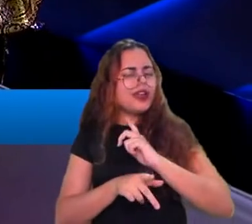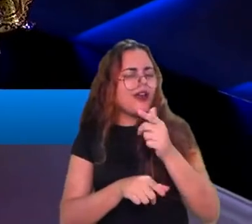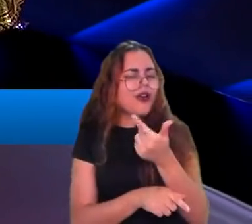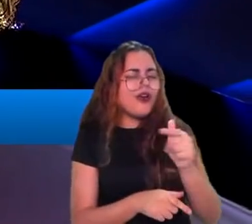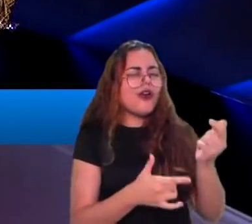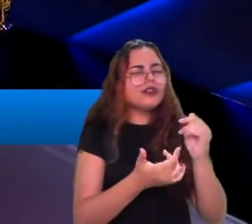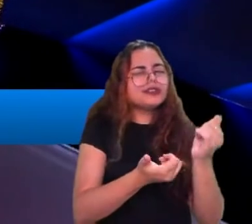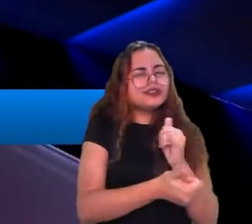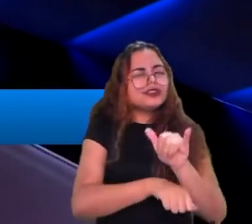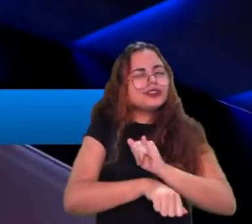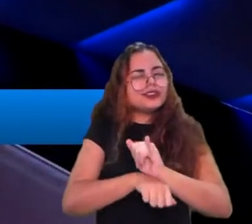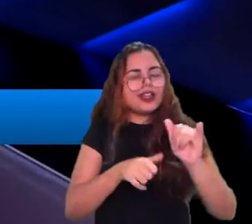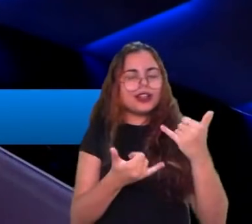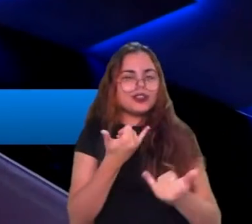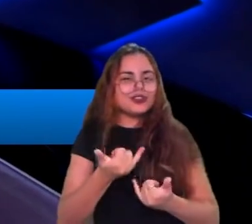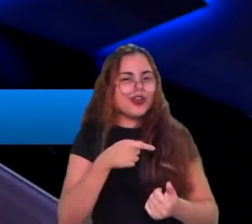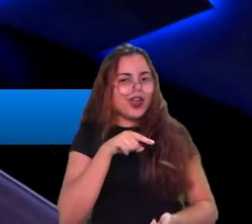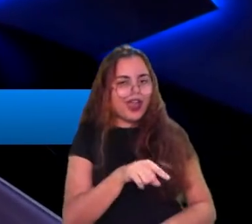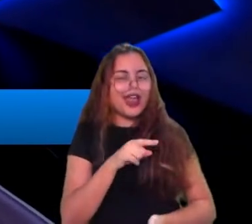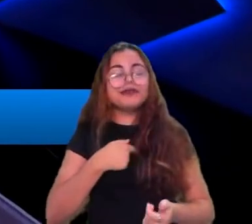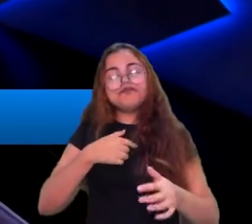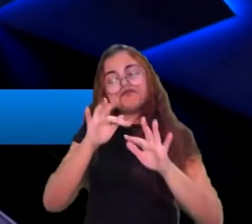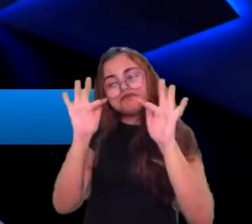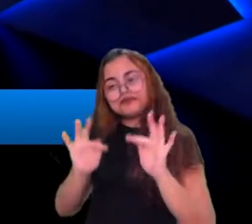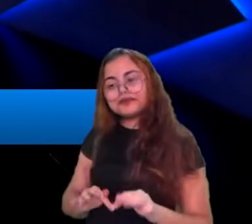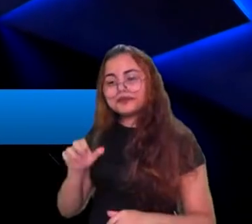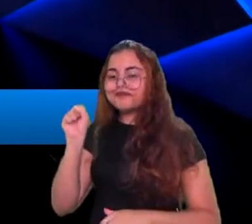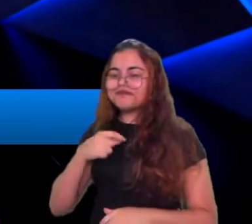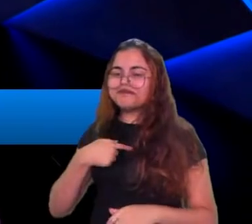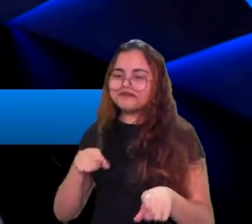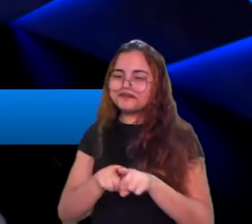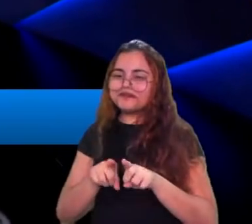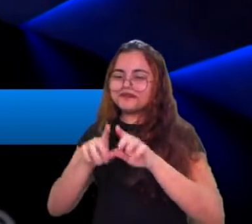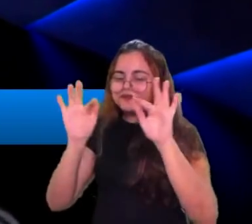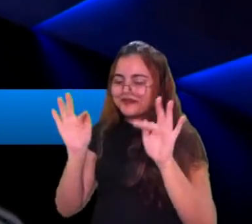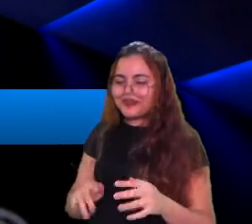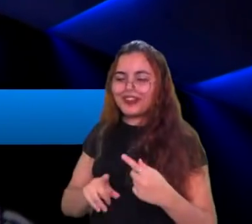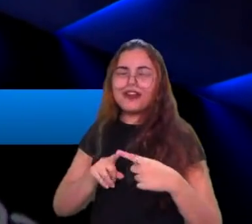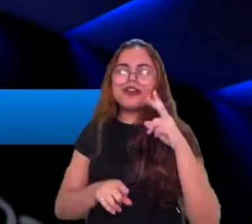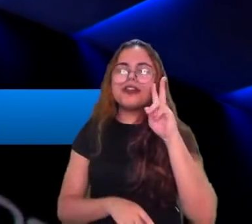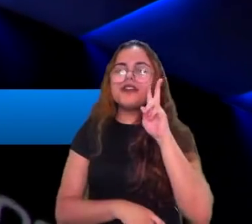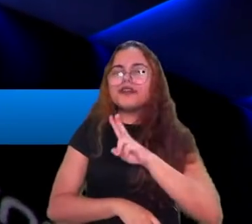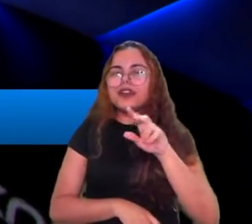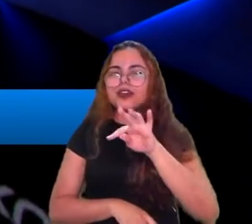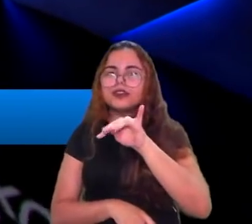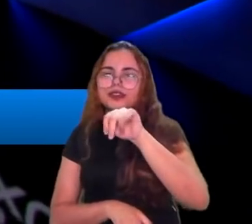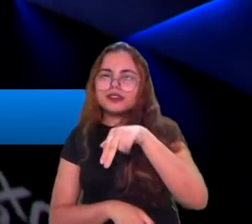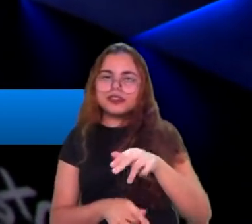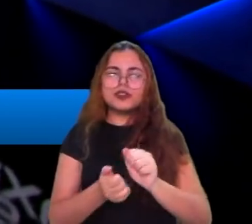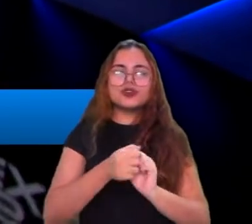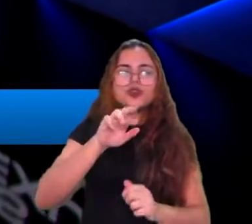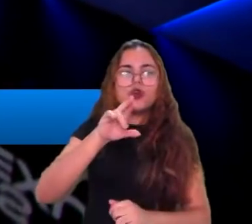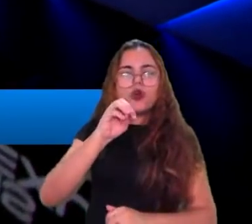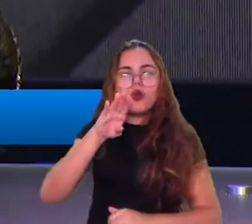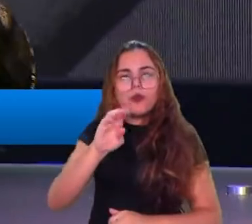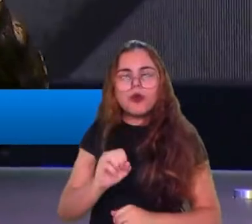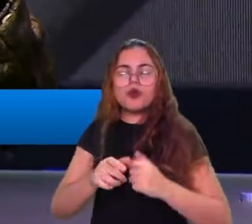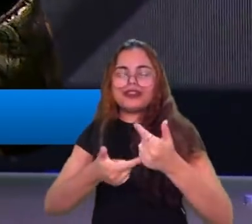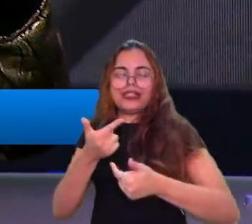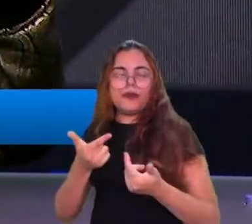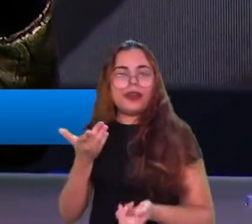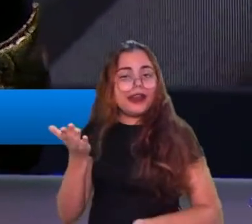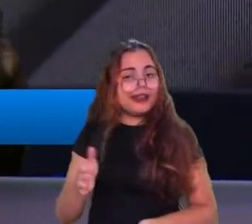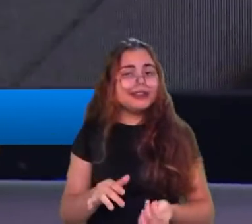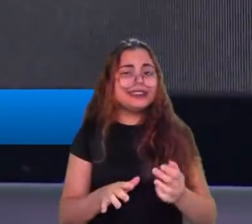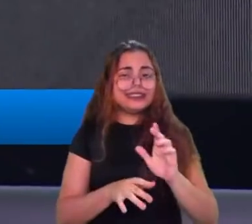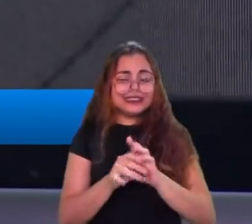também fico bem feliz especialmente por ver o Tino e robô trabalhando isso juntos e estava faltando, né tava, tava aquela sinergia da dupla liderando o mapa você vê que são os dois